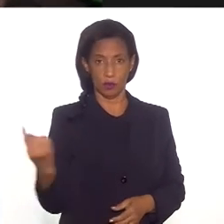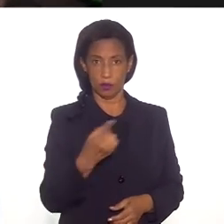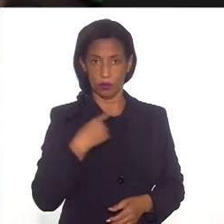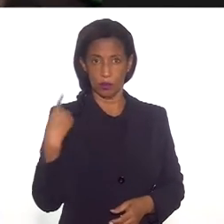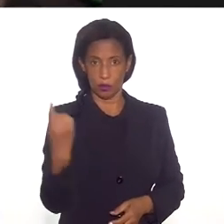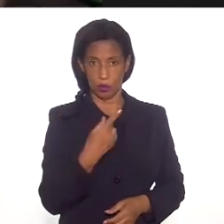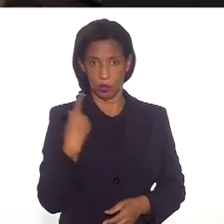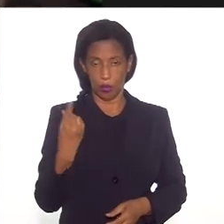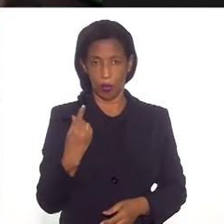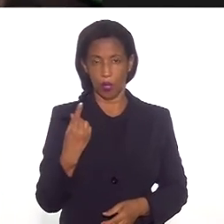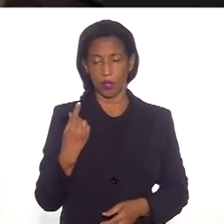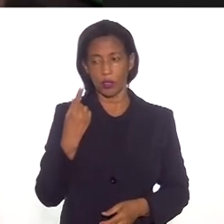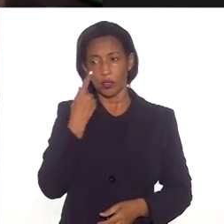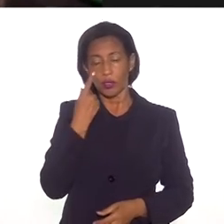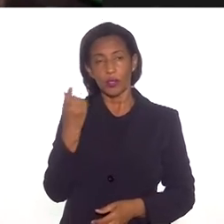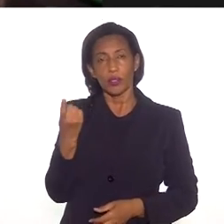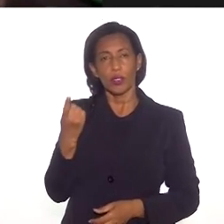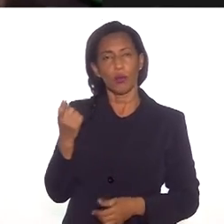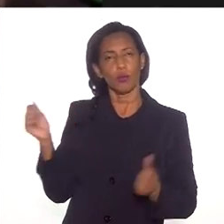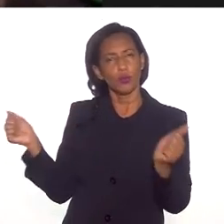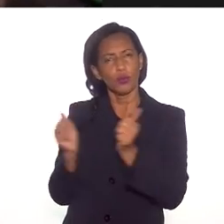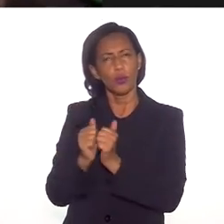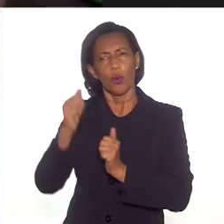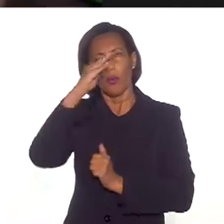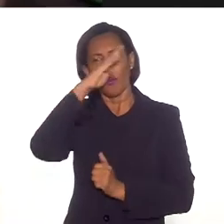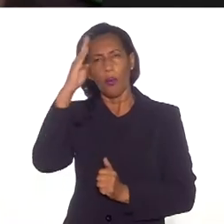estamos lutando o tempo inteiro a favor do Brasil,